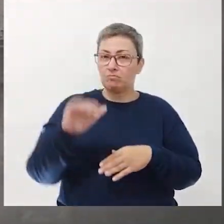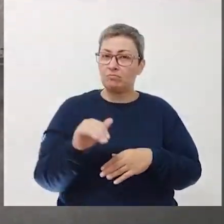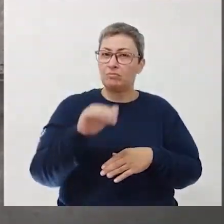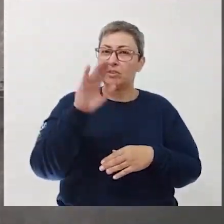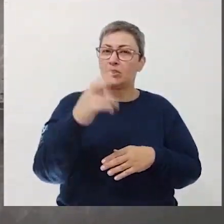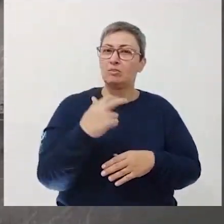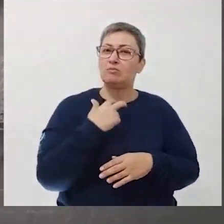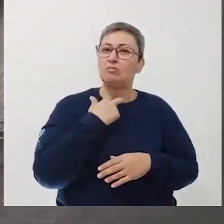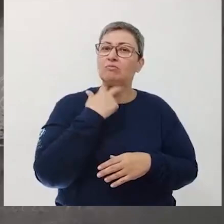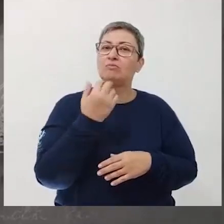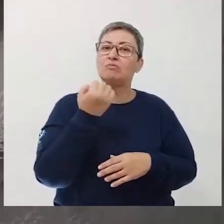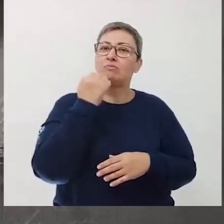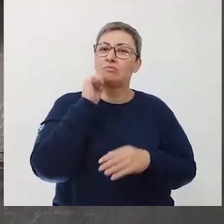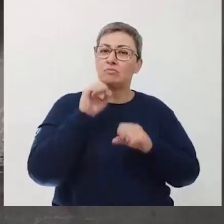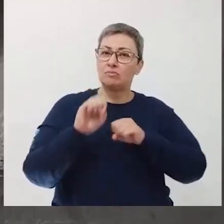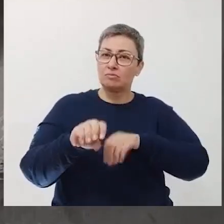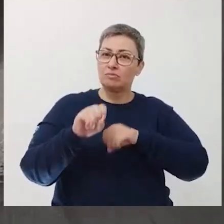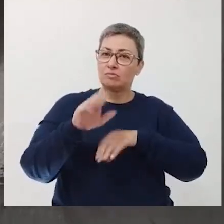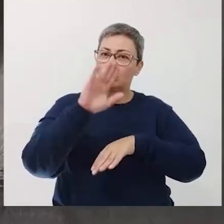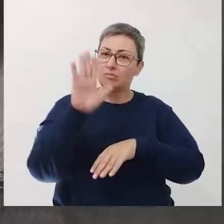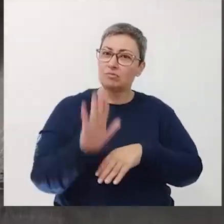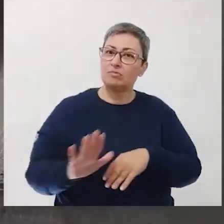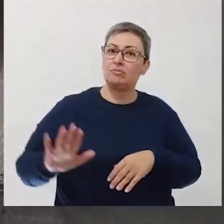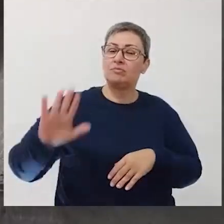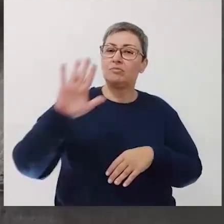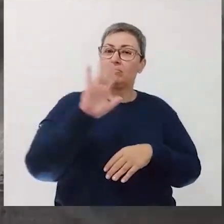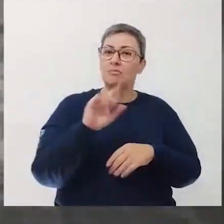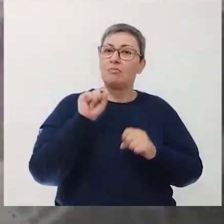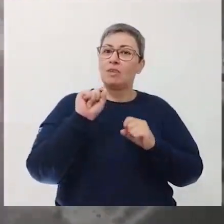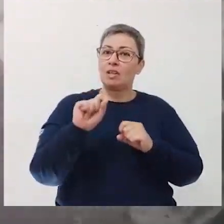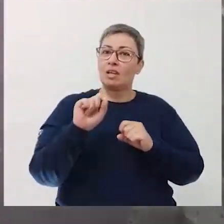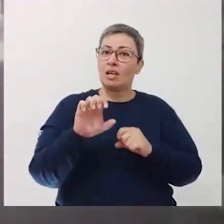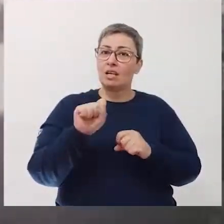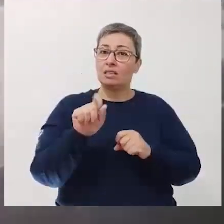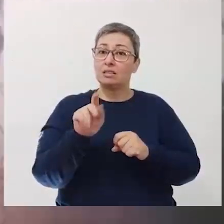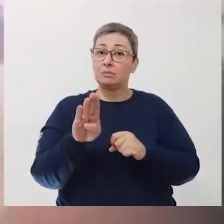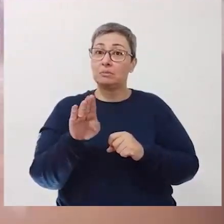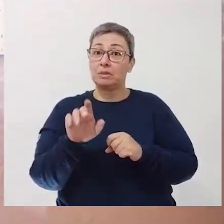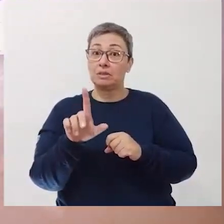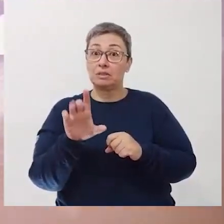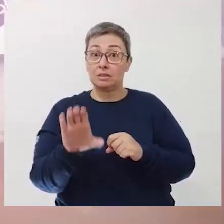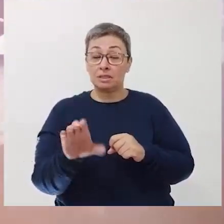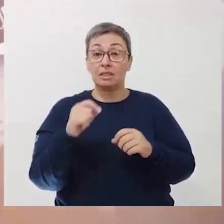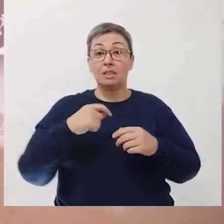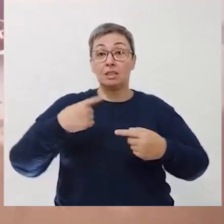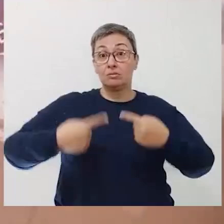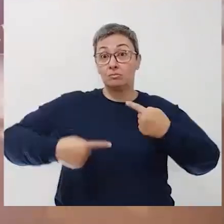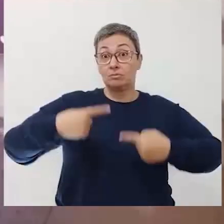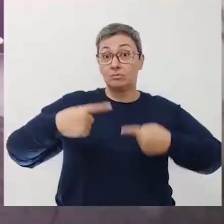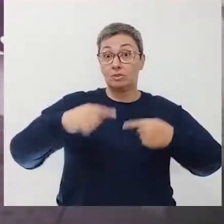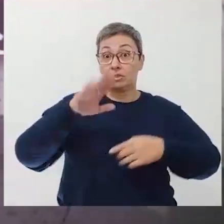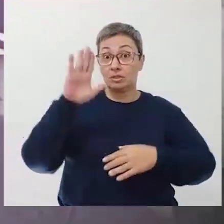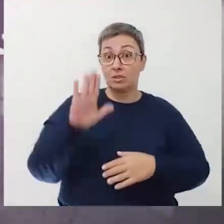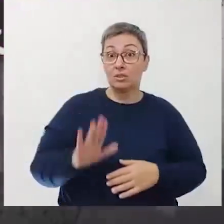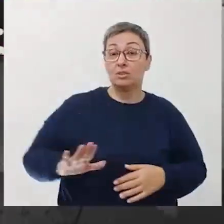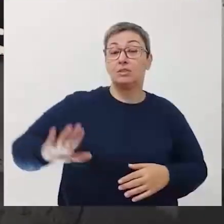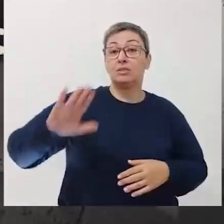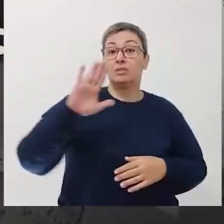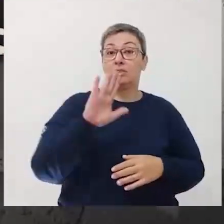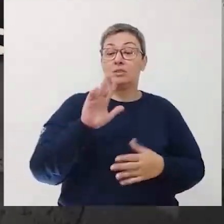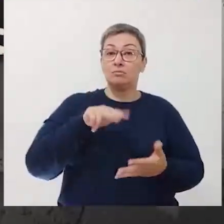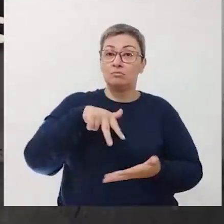a grande voz da ciência e da educação nacional. E a SBPC entrou no palco dos debates nacionais.